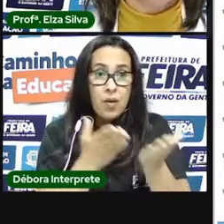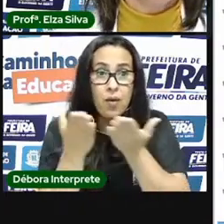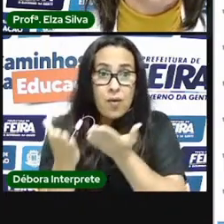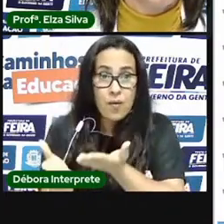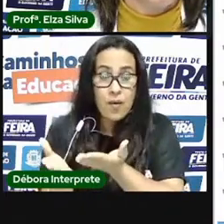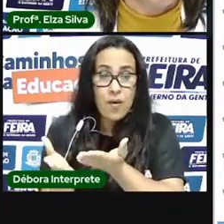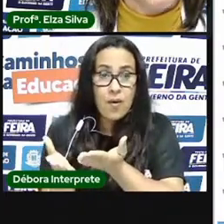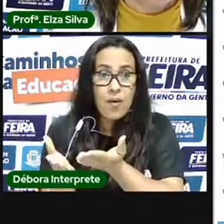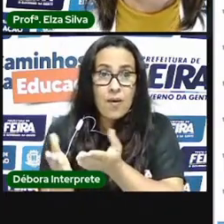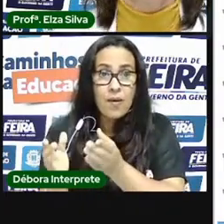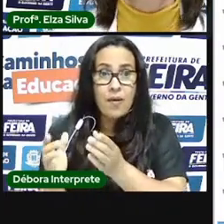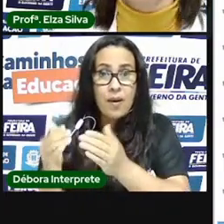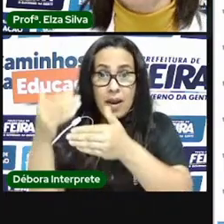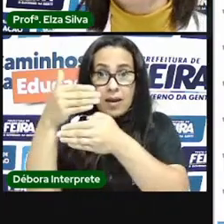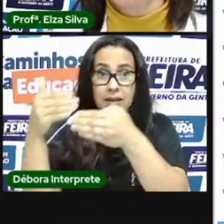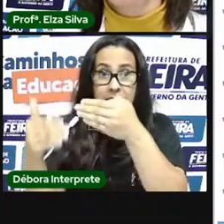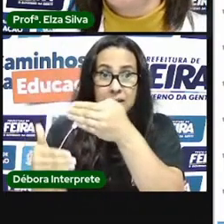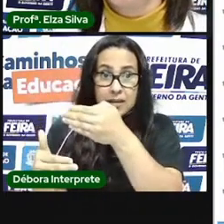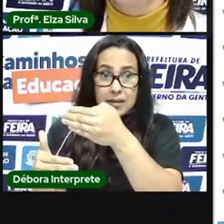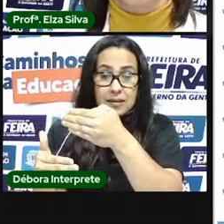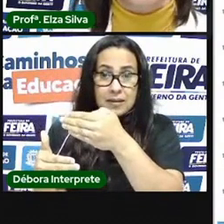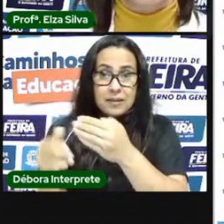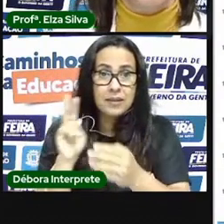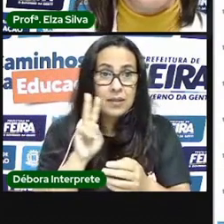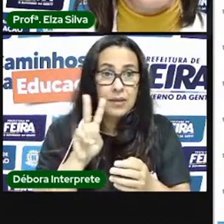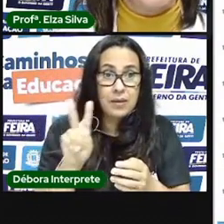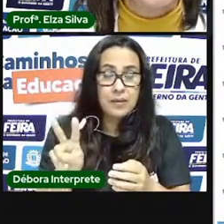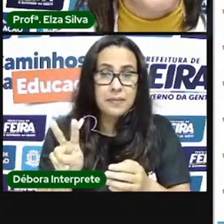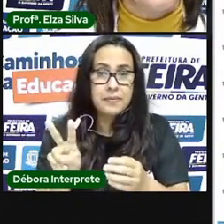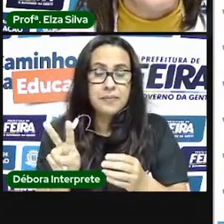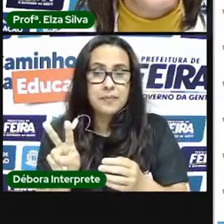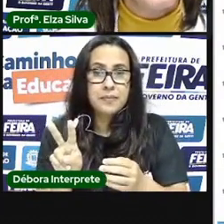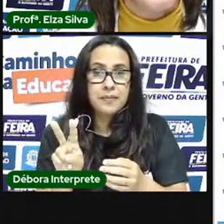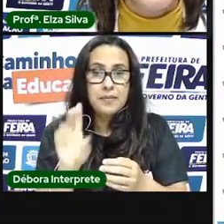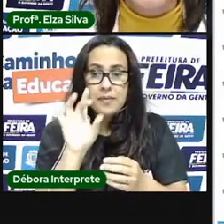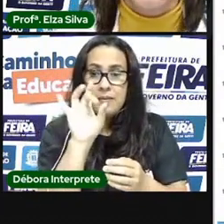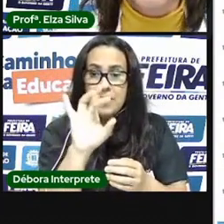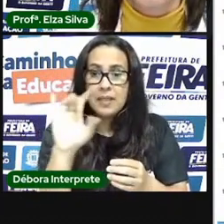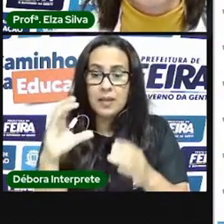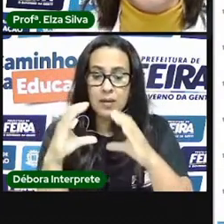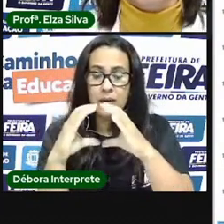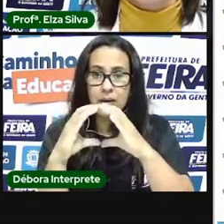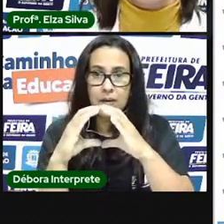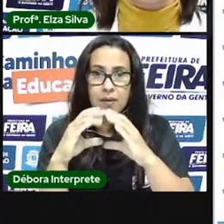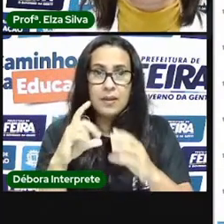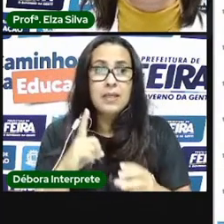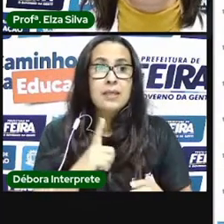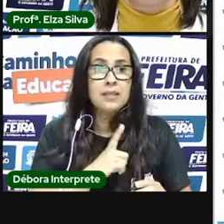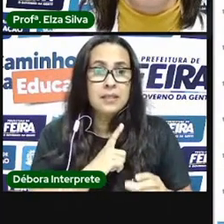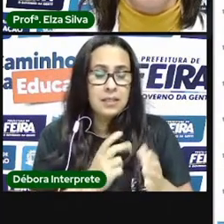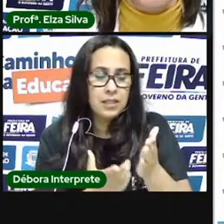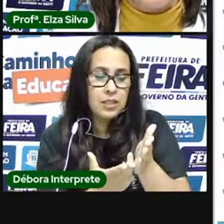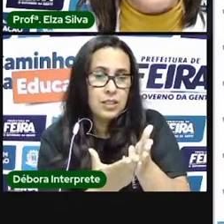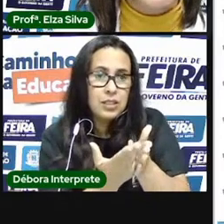balões produzidos com linhas contínuas esses balões são os mais utilizados na história em